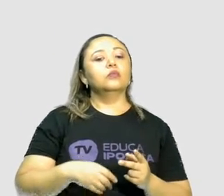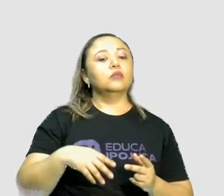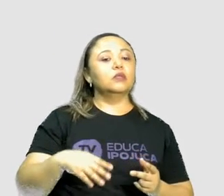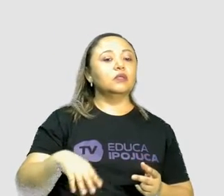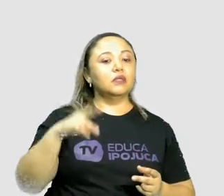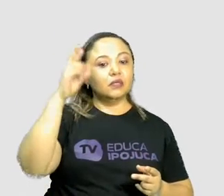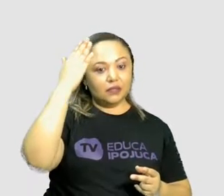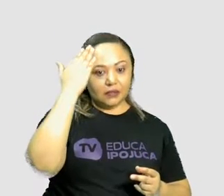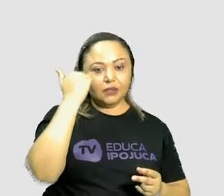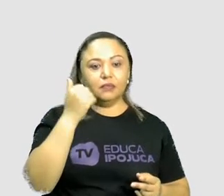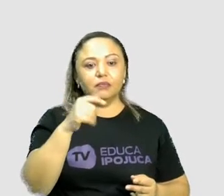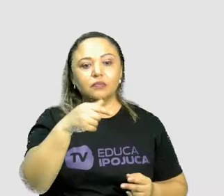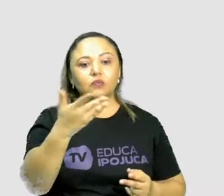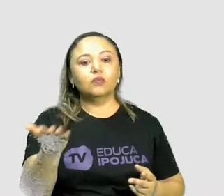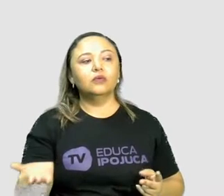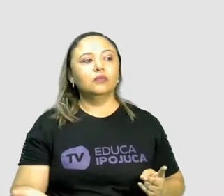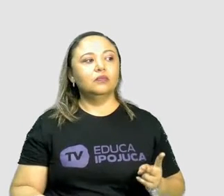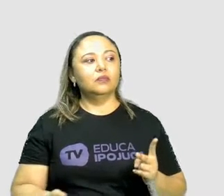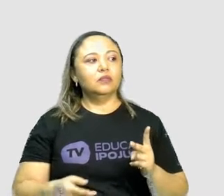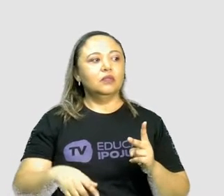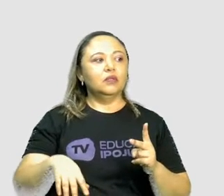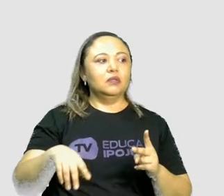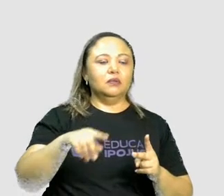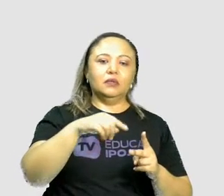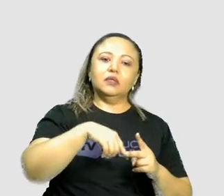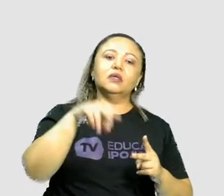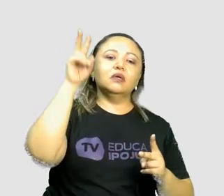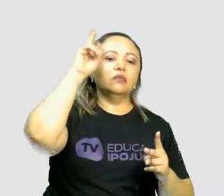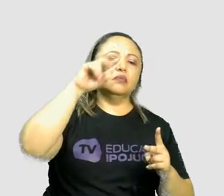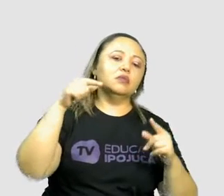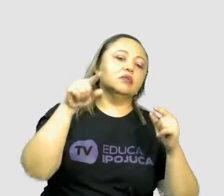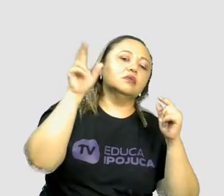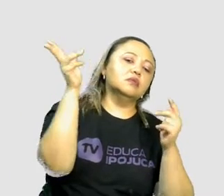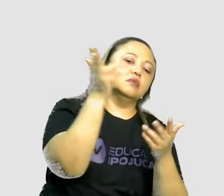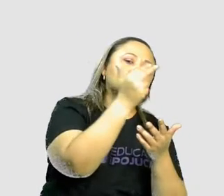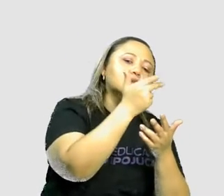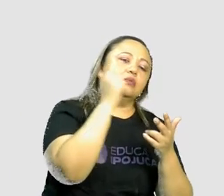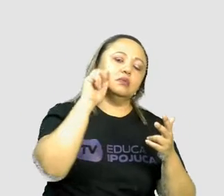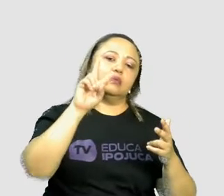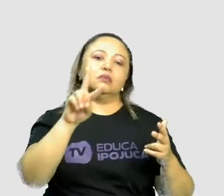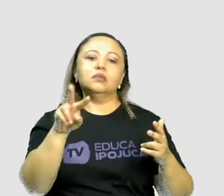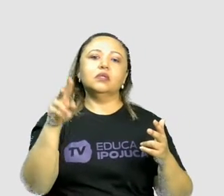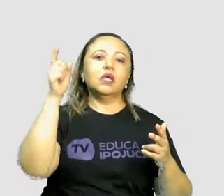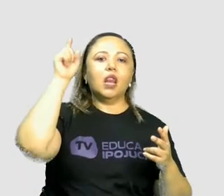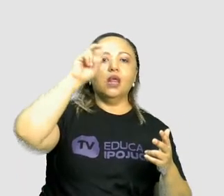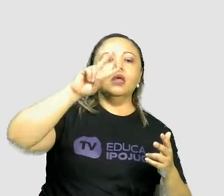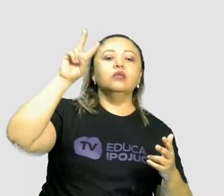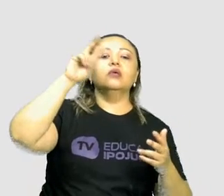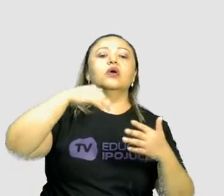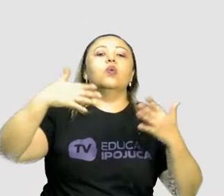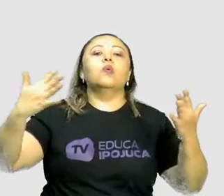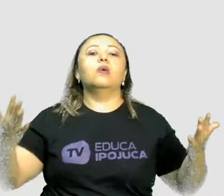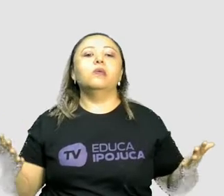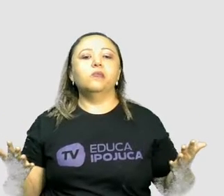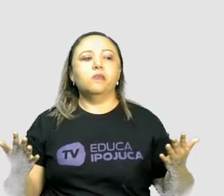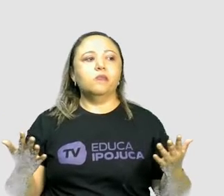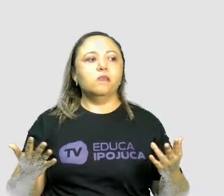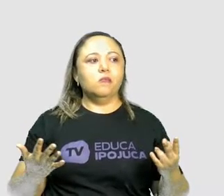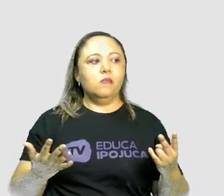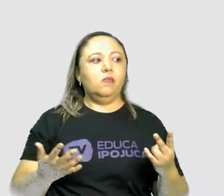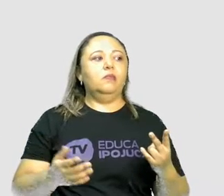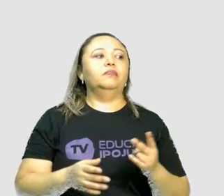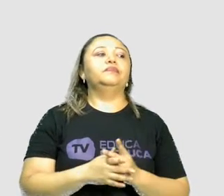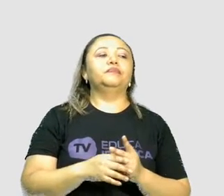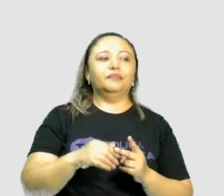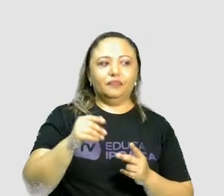dos contos? Qual é a história que vem à sua mente quando você vê essa imagem? Você sabe? Chama aí alguém da tua casa,